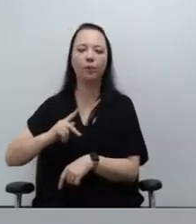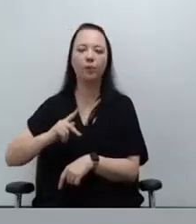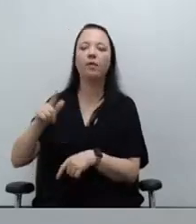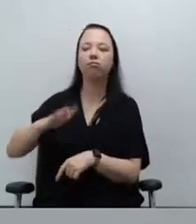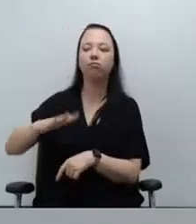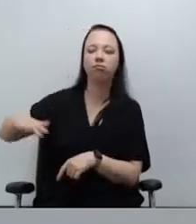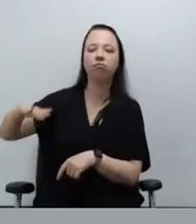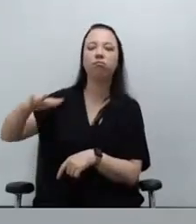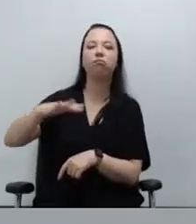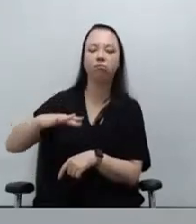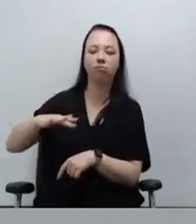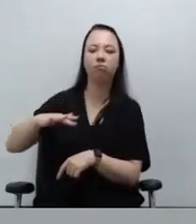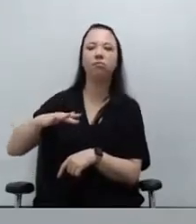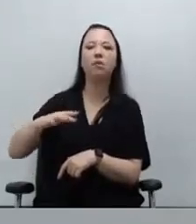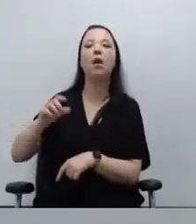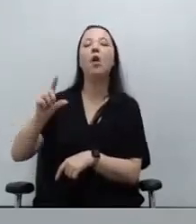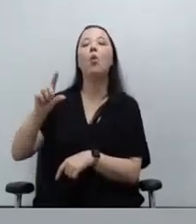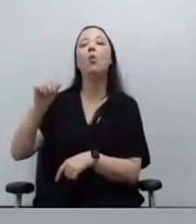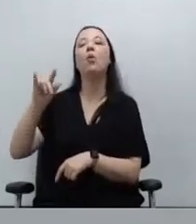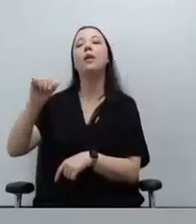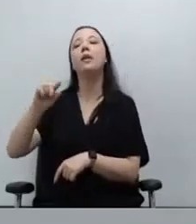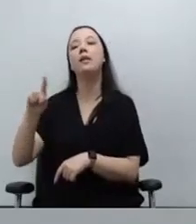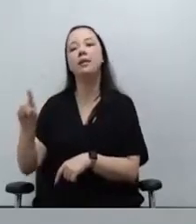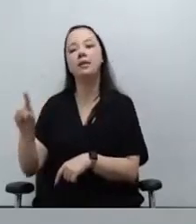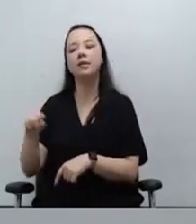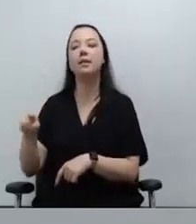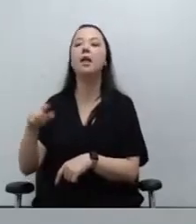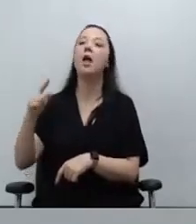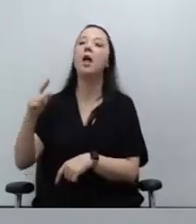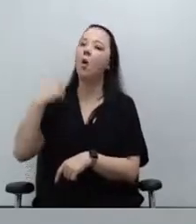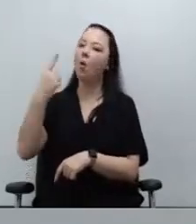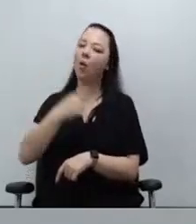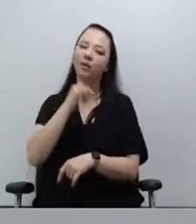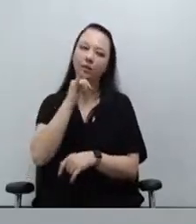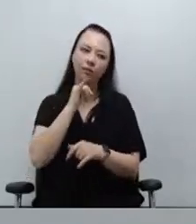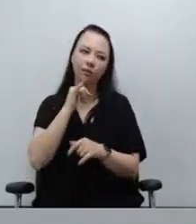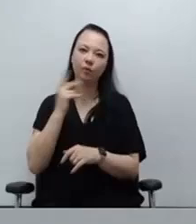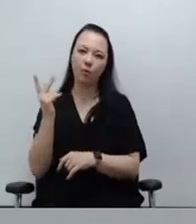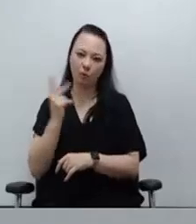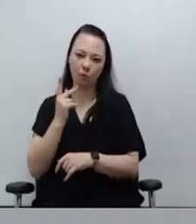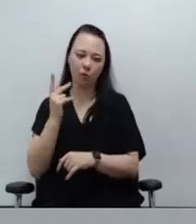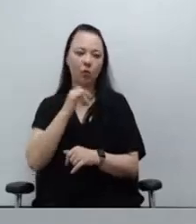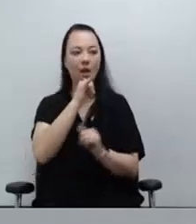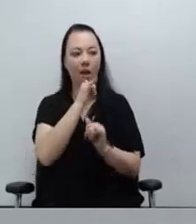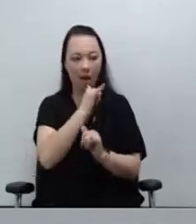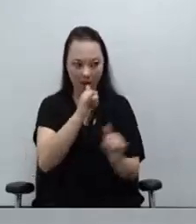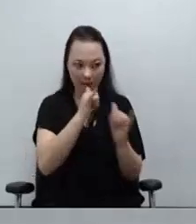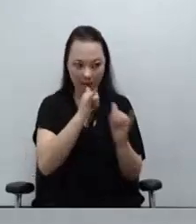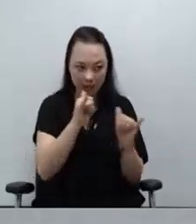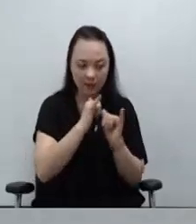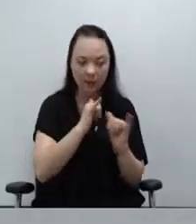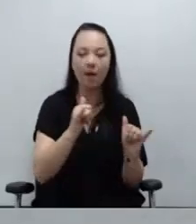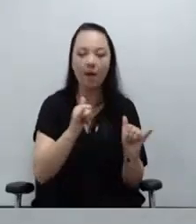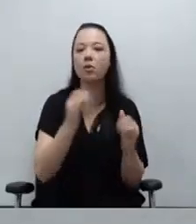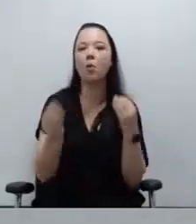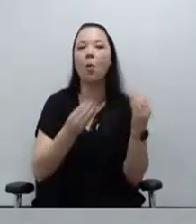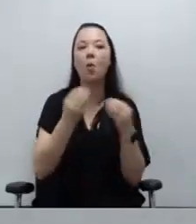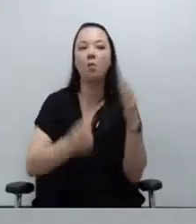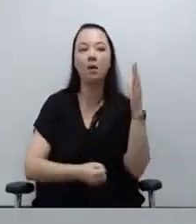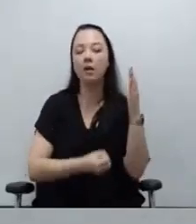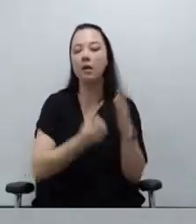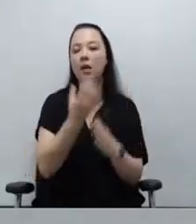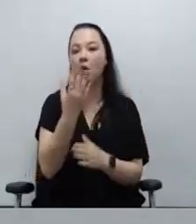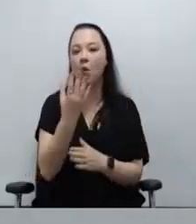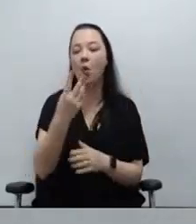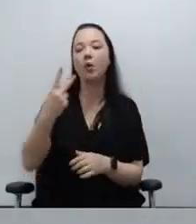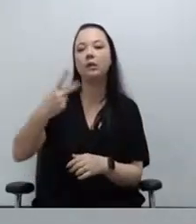o doutor Enio Luiz Rosseto. Nós fomos levar a ele a notícia da criação do segundo cargo, que vai ficar